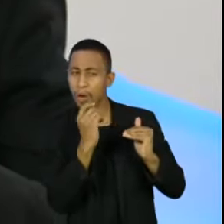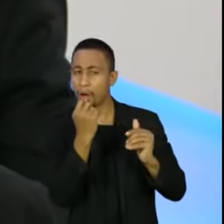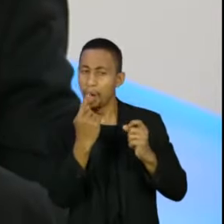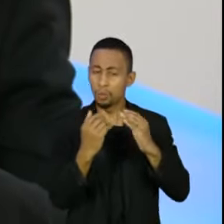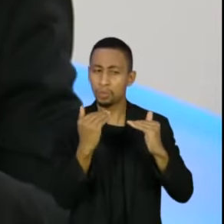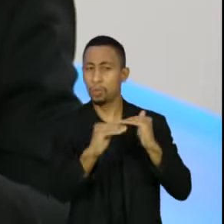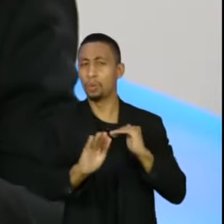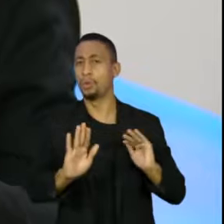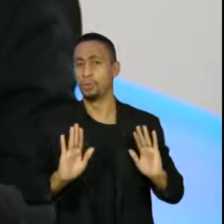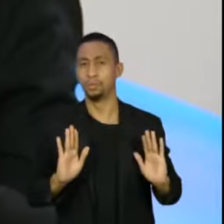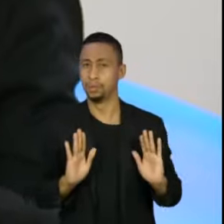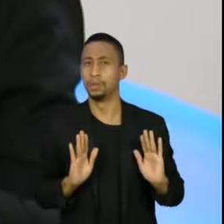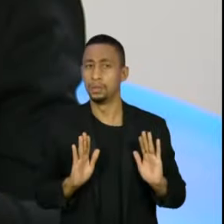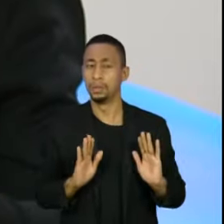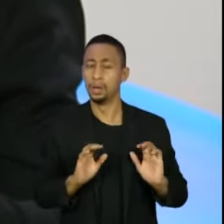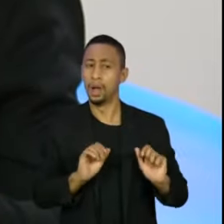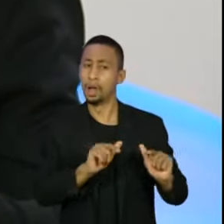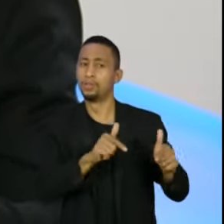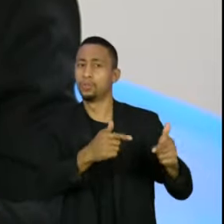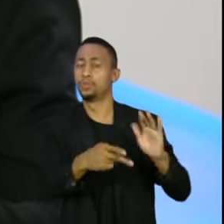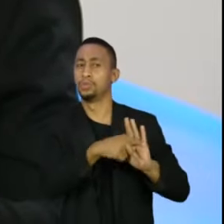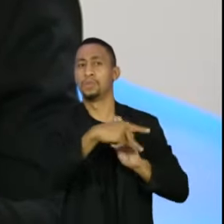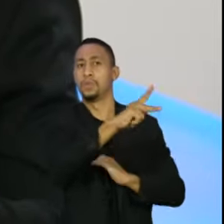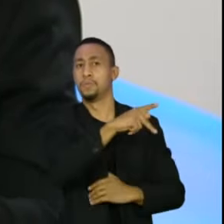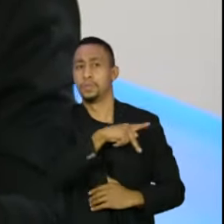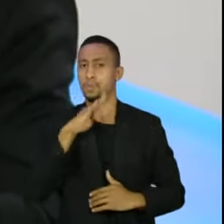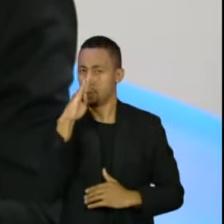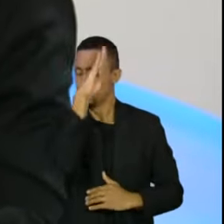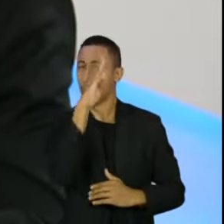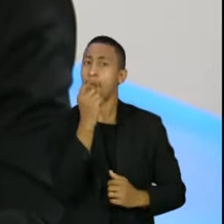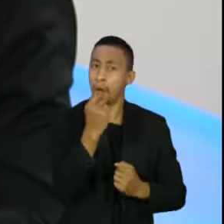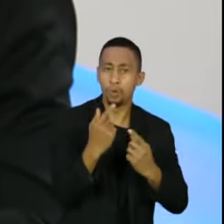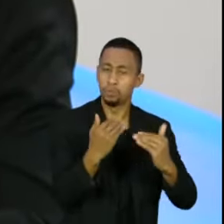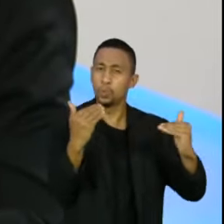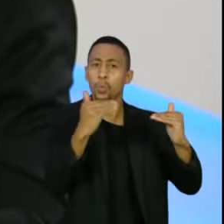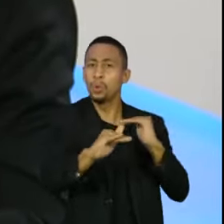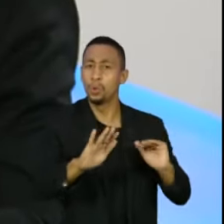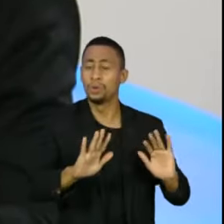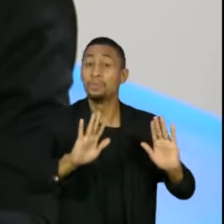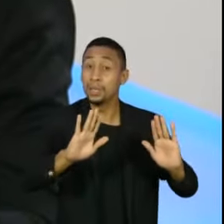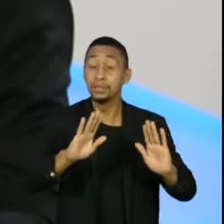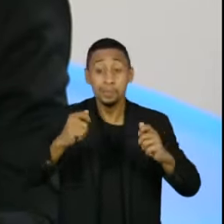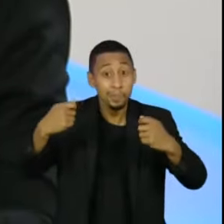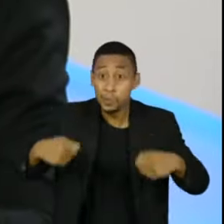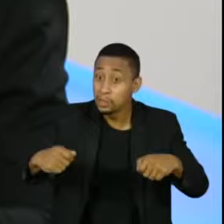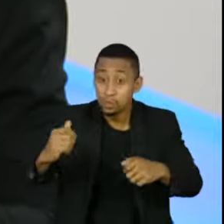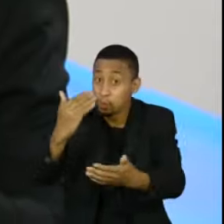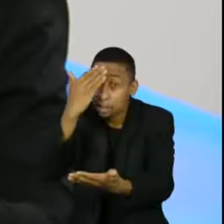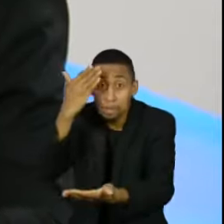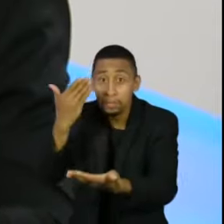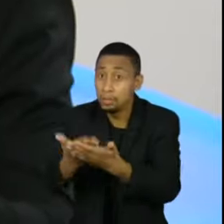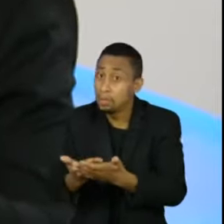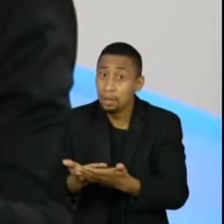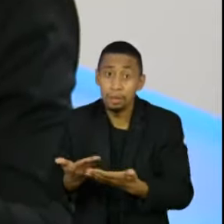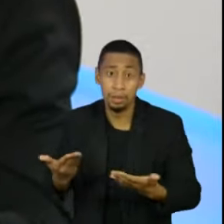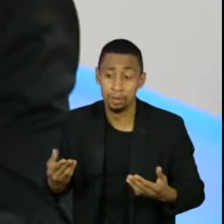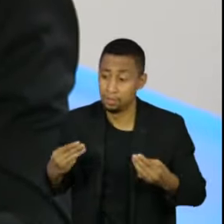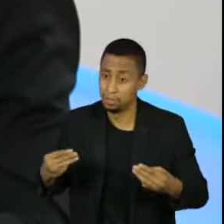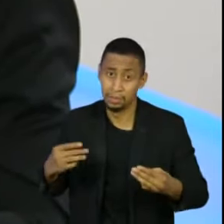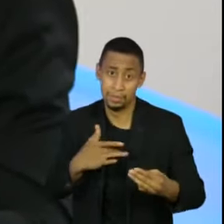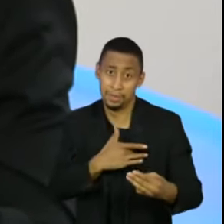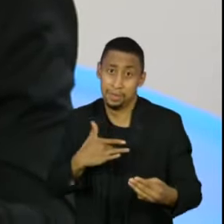disse aqui que não concordo, mas eu tenho que confiar nessa política pública. E digo qual é. A política de